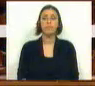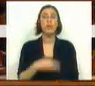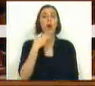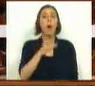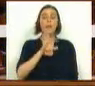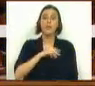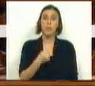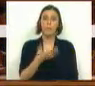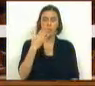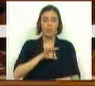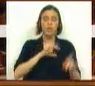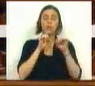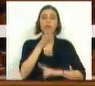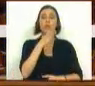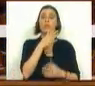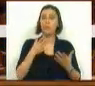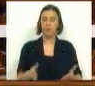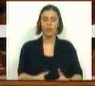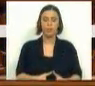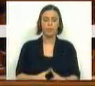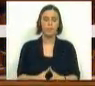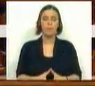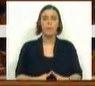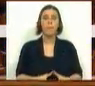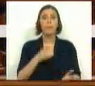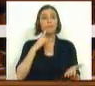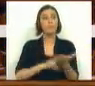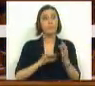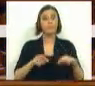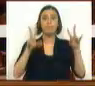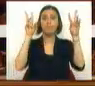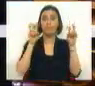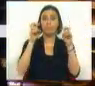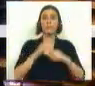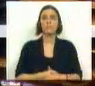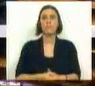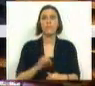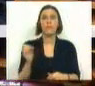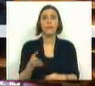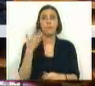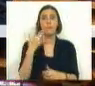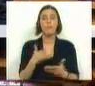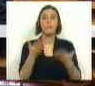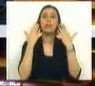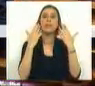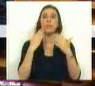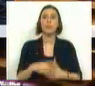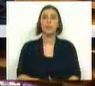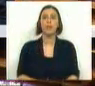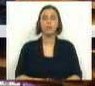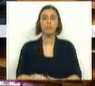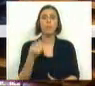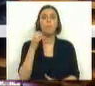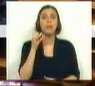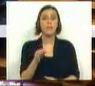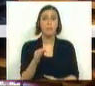Obrigado Sr. Presidente, Sras. e Srs. Deputados. Primeiramente esta matéria, em primeiro lugar para saudar o